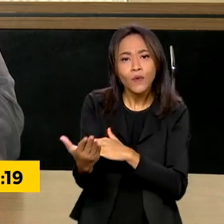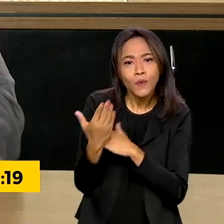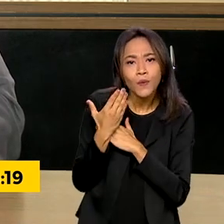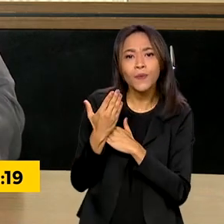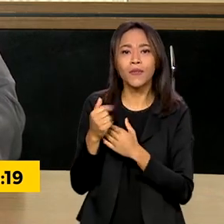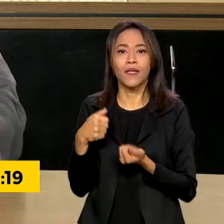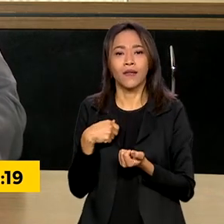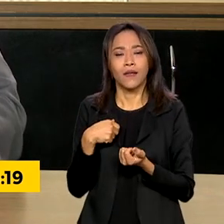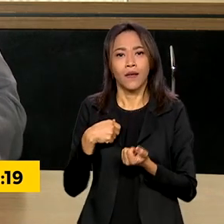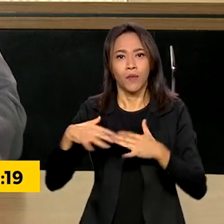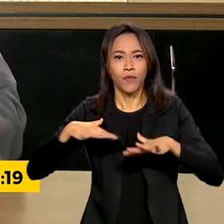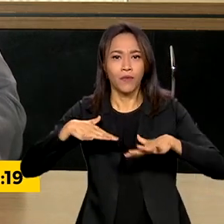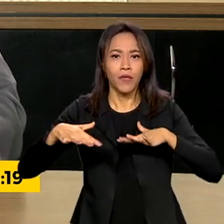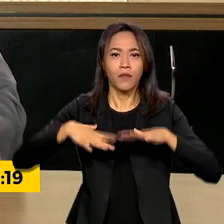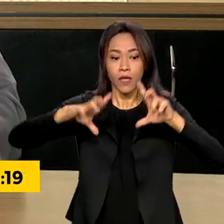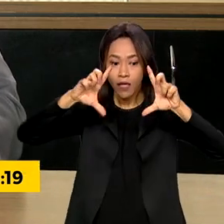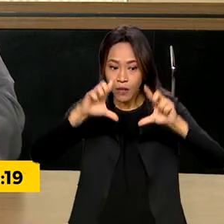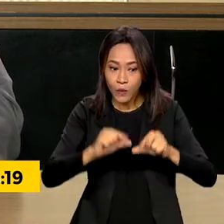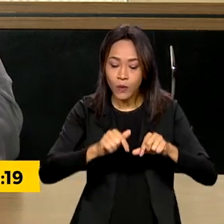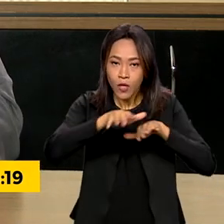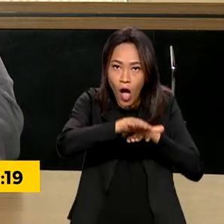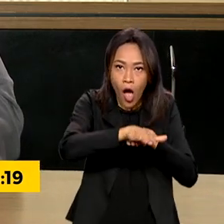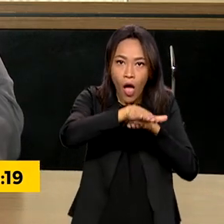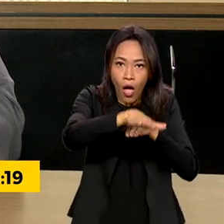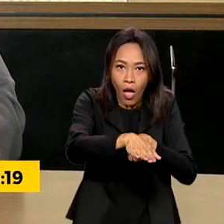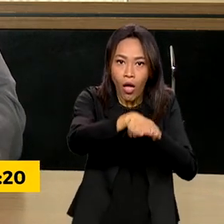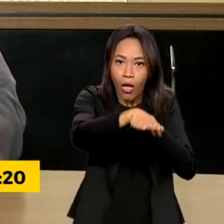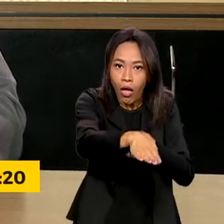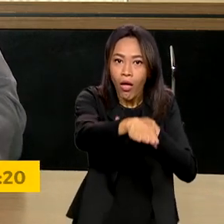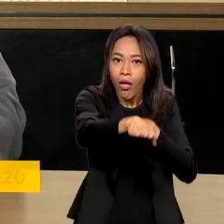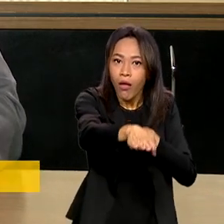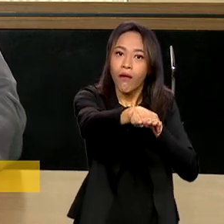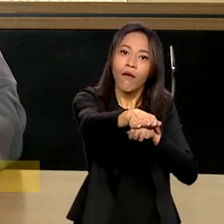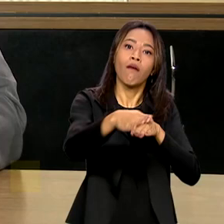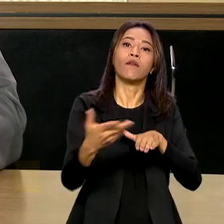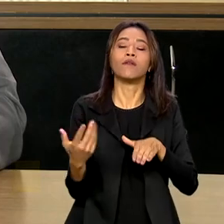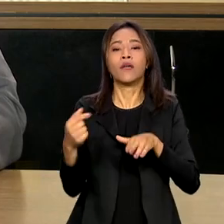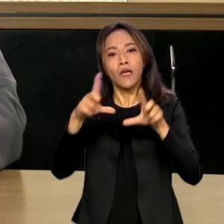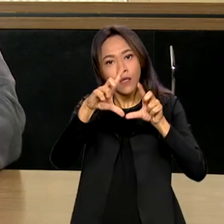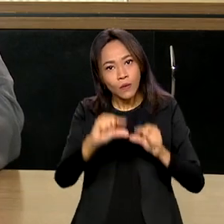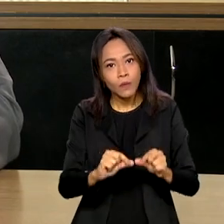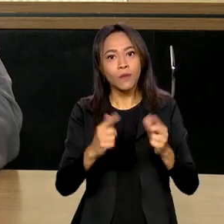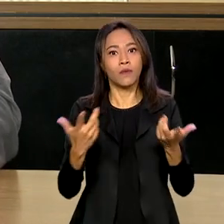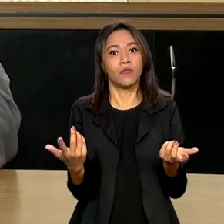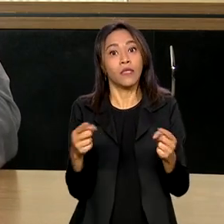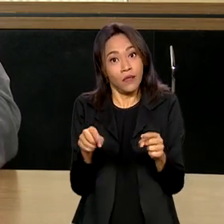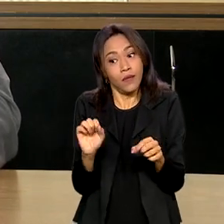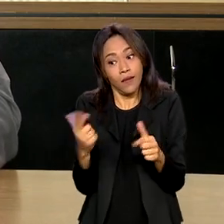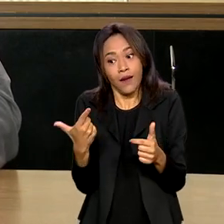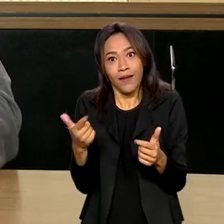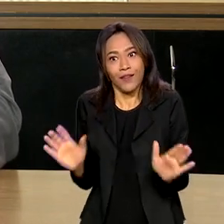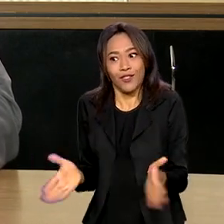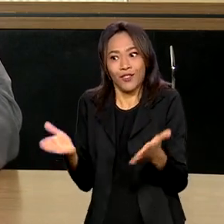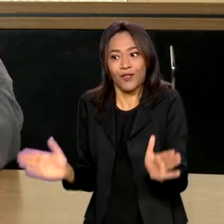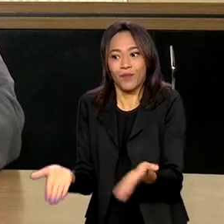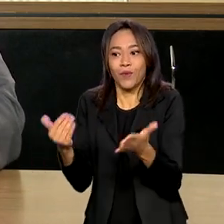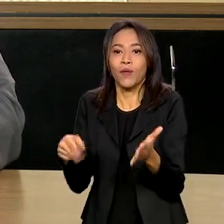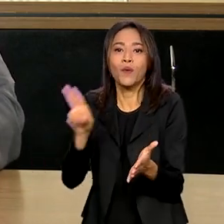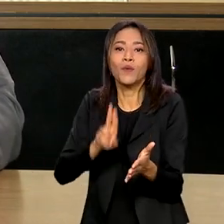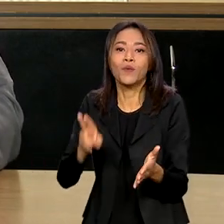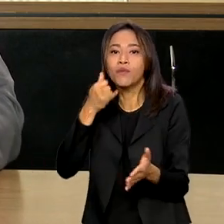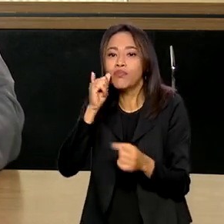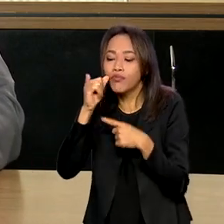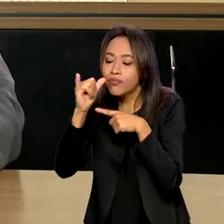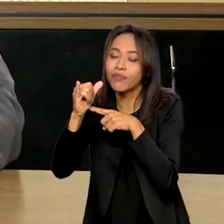que diminuem o congestionamento no trânsito, diminuem os sinistros no trânsito e, claro, estimulam o uso de uma energia